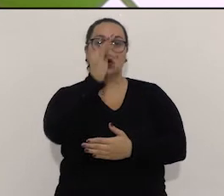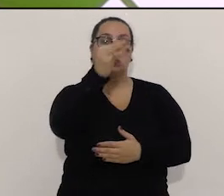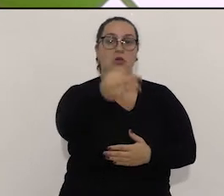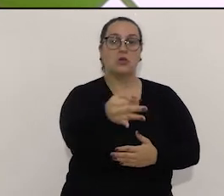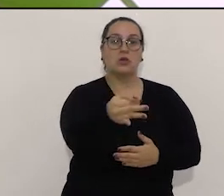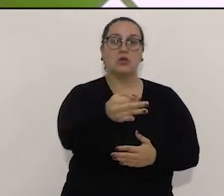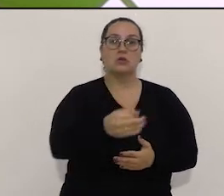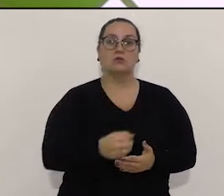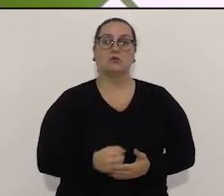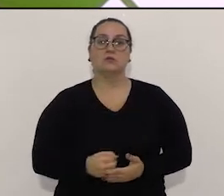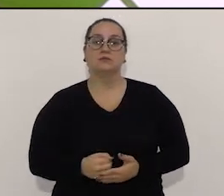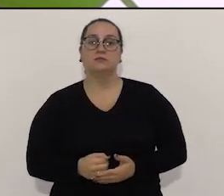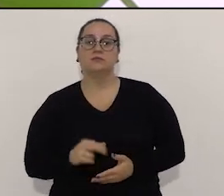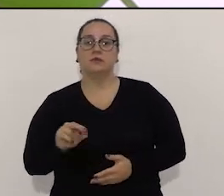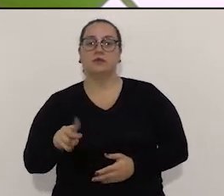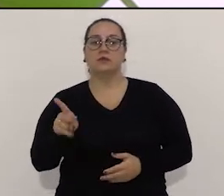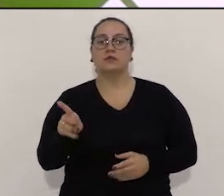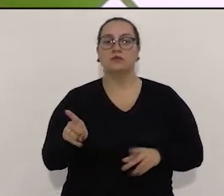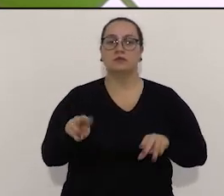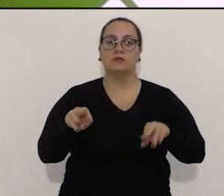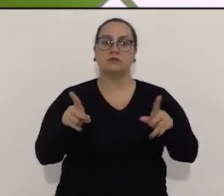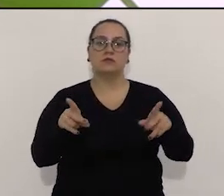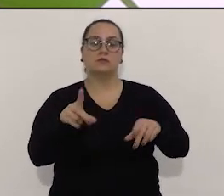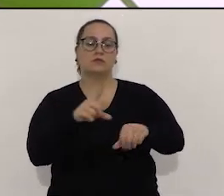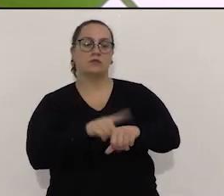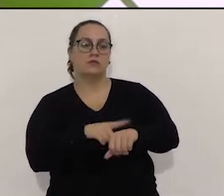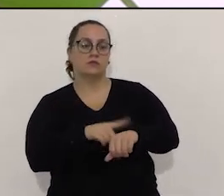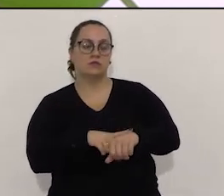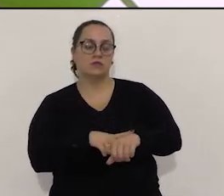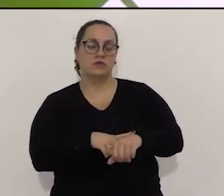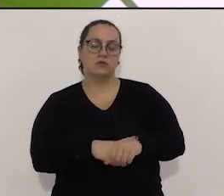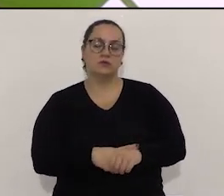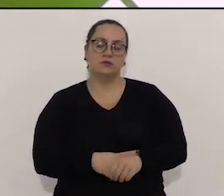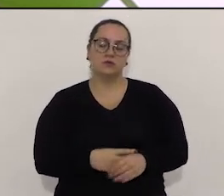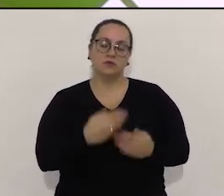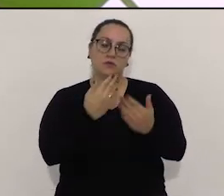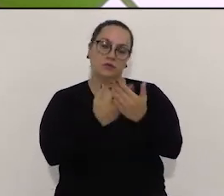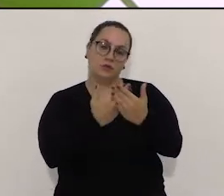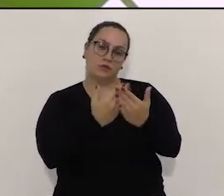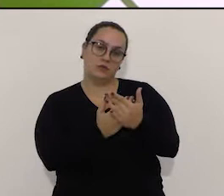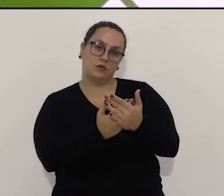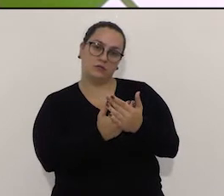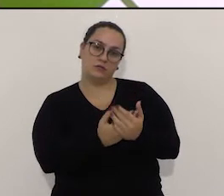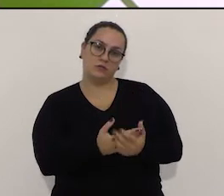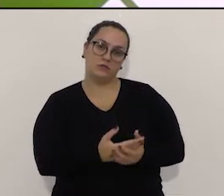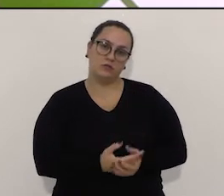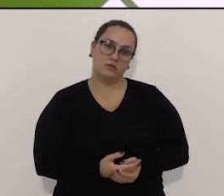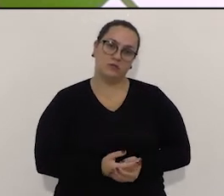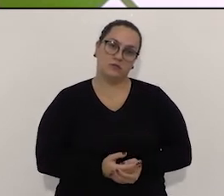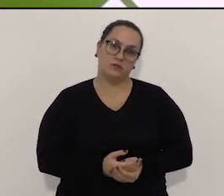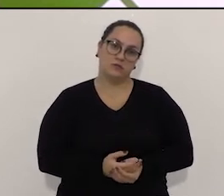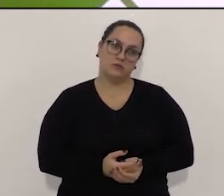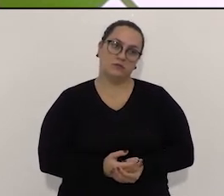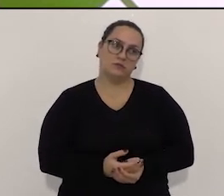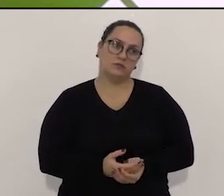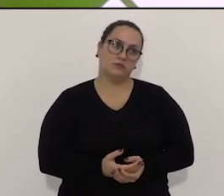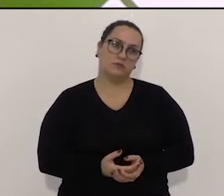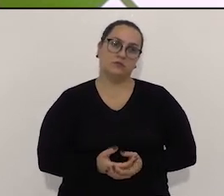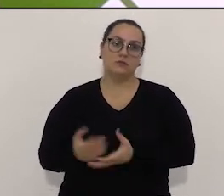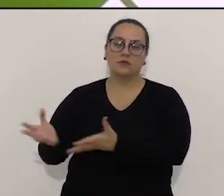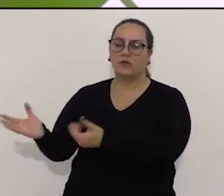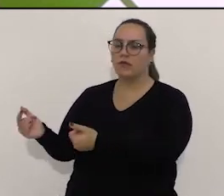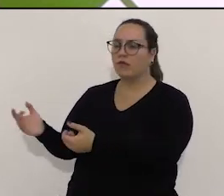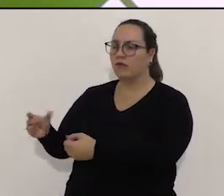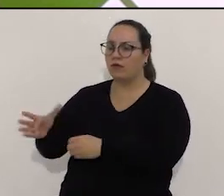meninos que estão na escola, no contraturno, para ele desenvolver atividades esportivas, estamos chamando Escolinha do Futuro. Porque esse menino,